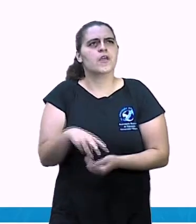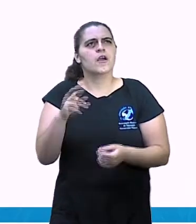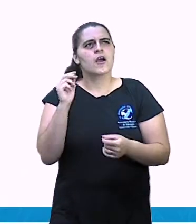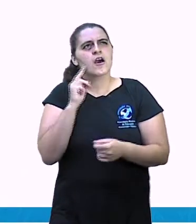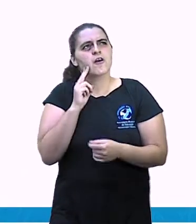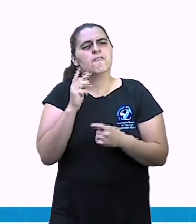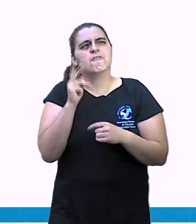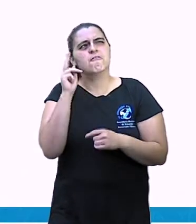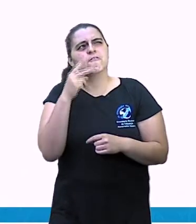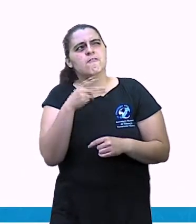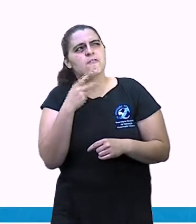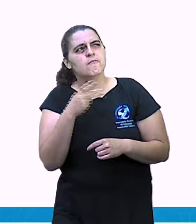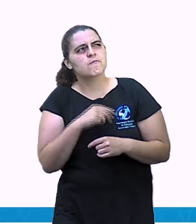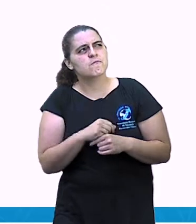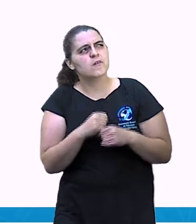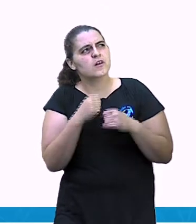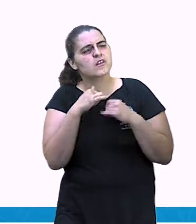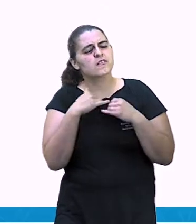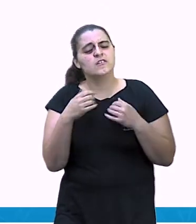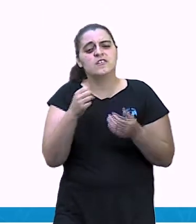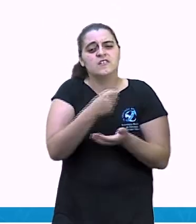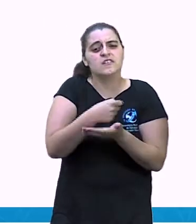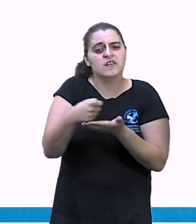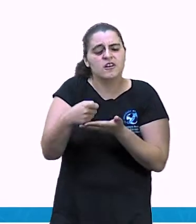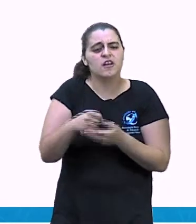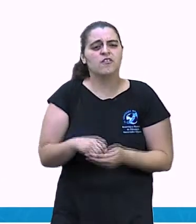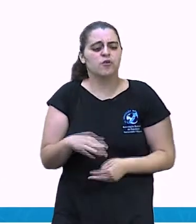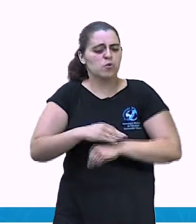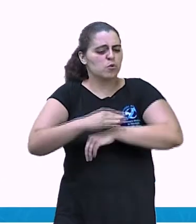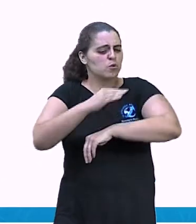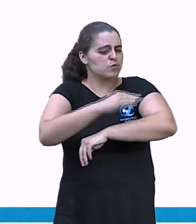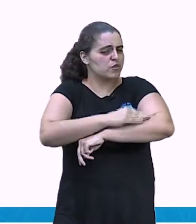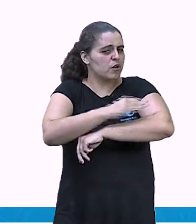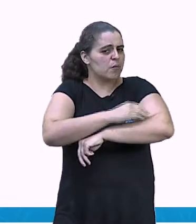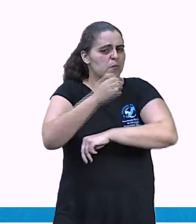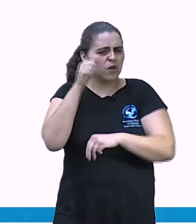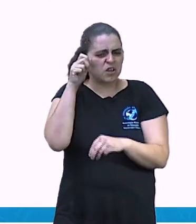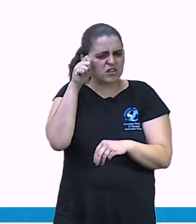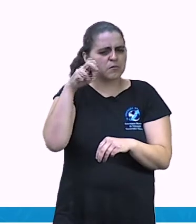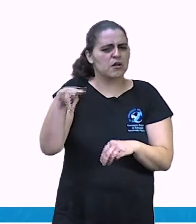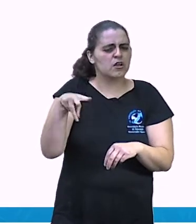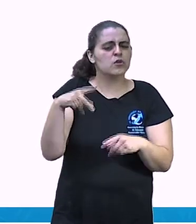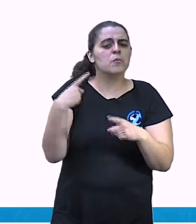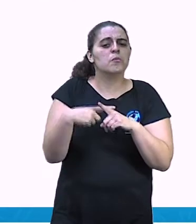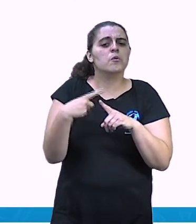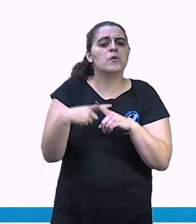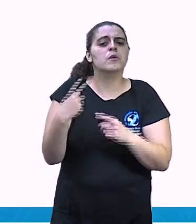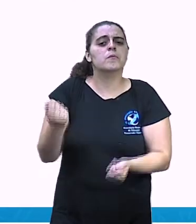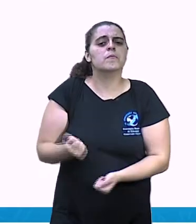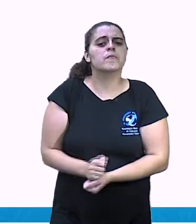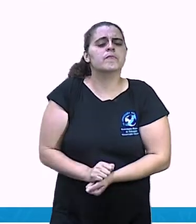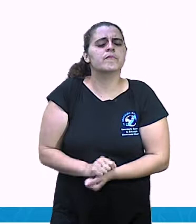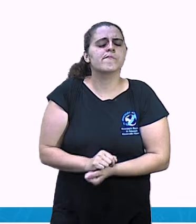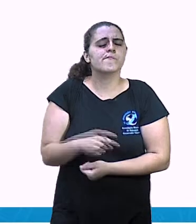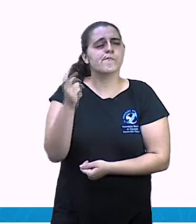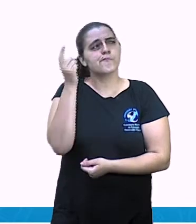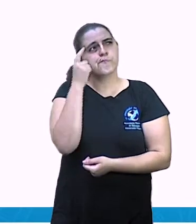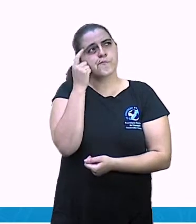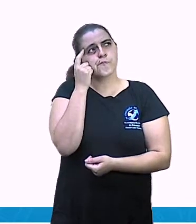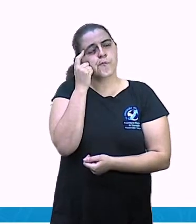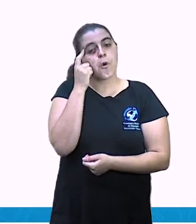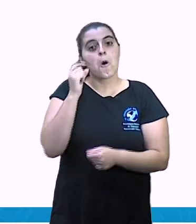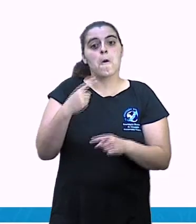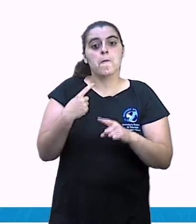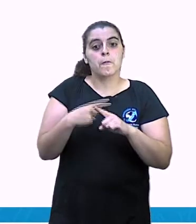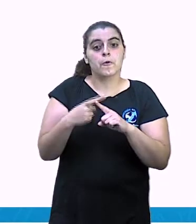ele fez para ter esse adjetivo aí de esperto? Vamos lá? Ah, ele